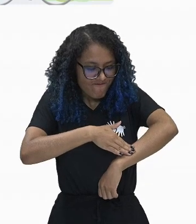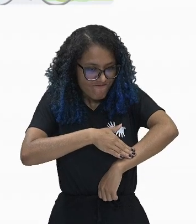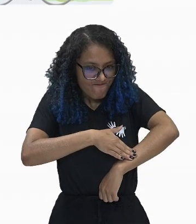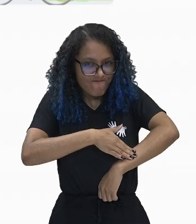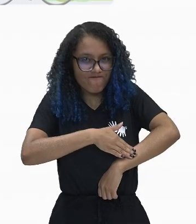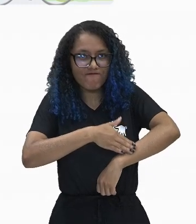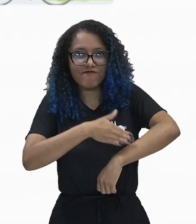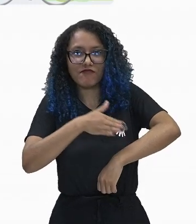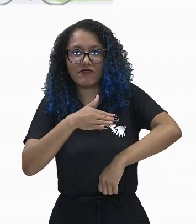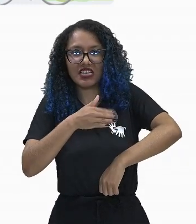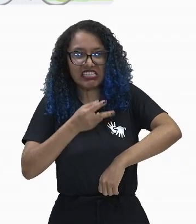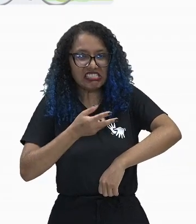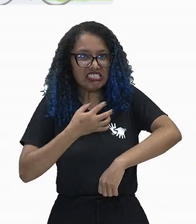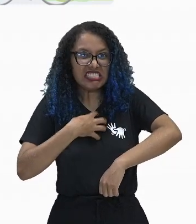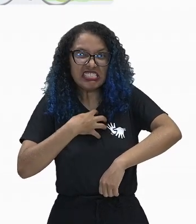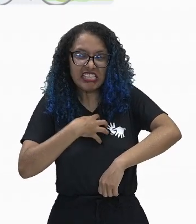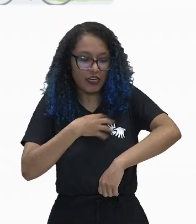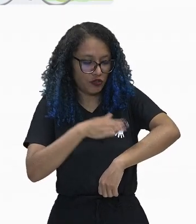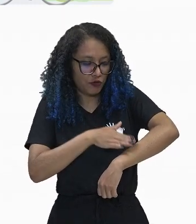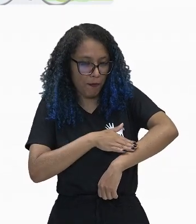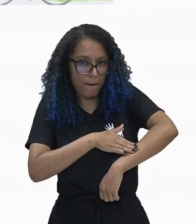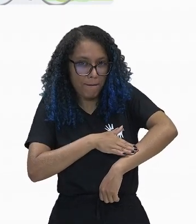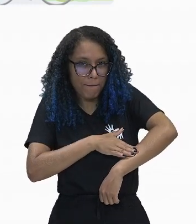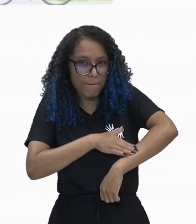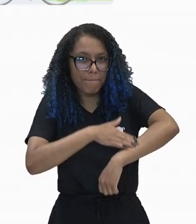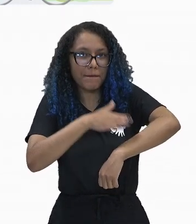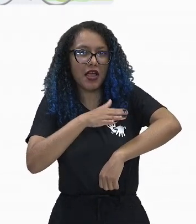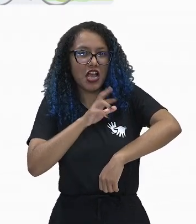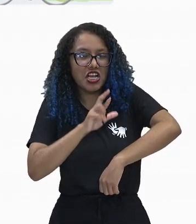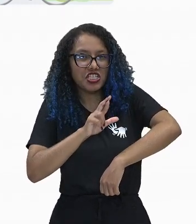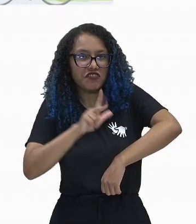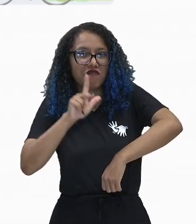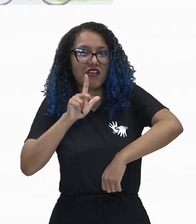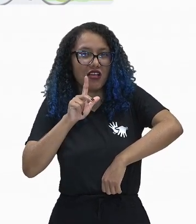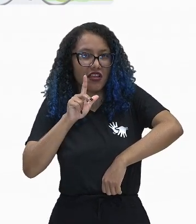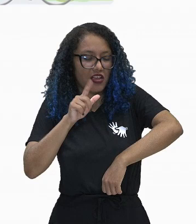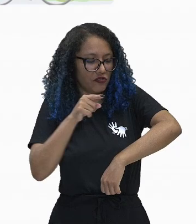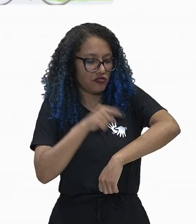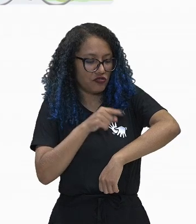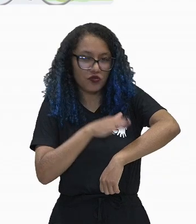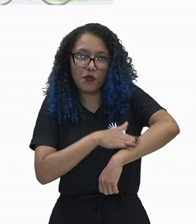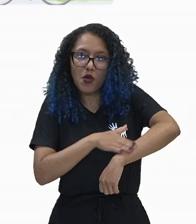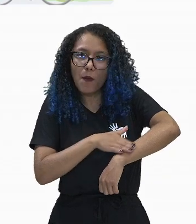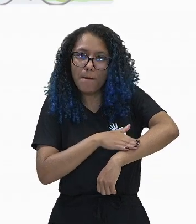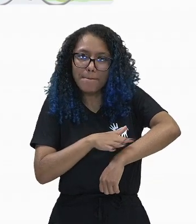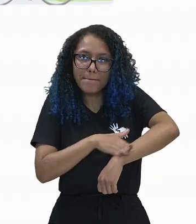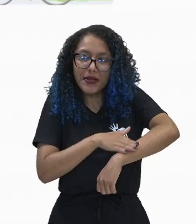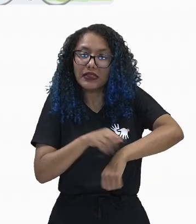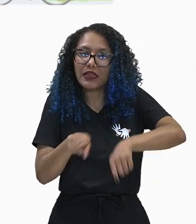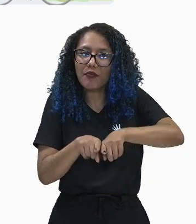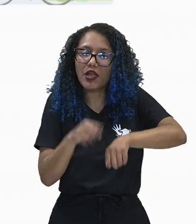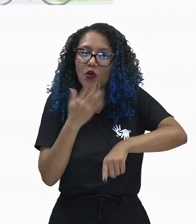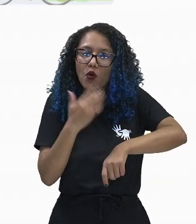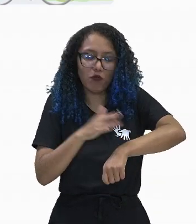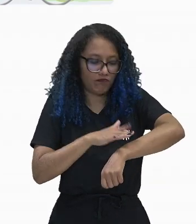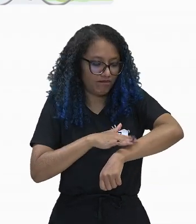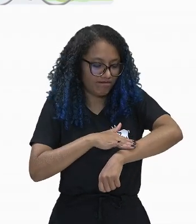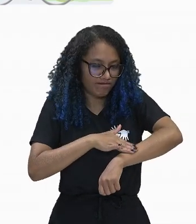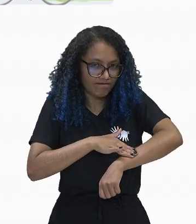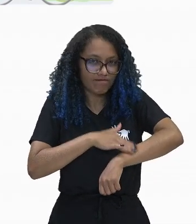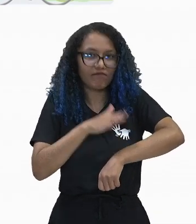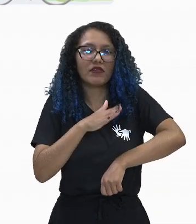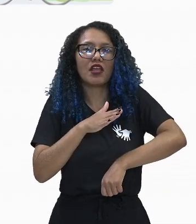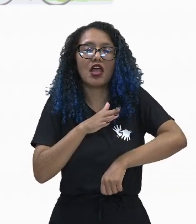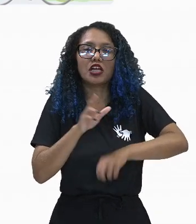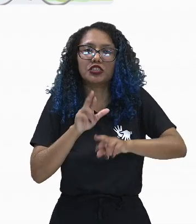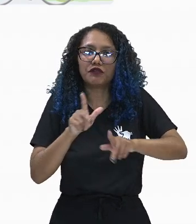sentir uma diferença na camada mais superficial dela, tanto na coloração quanto no aspecto físico, que